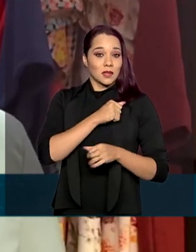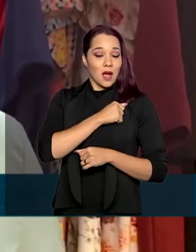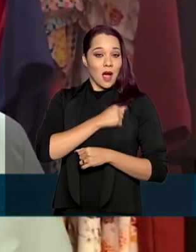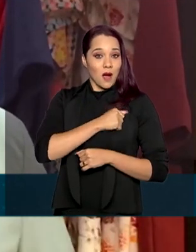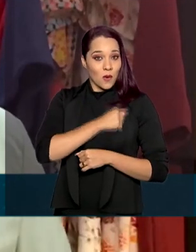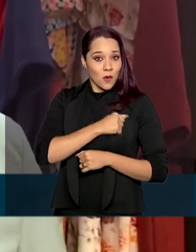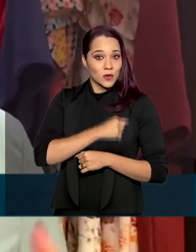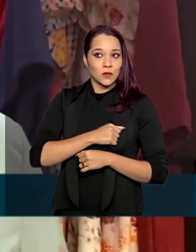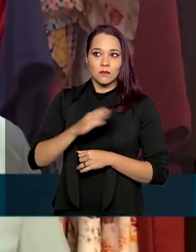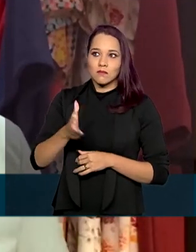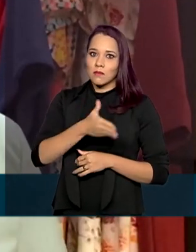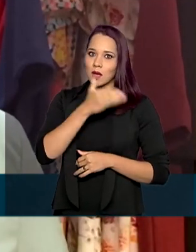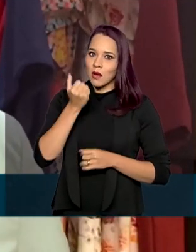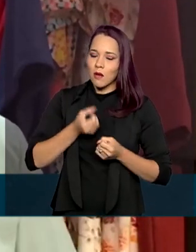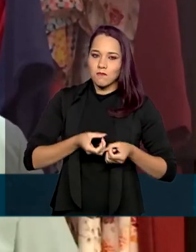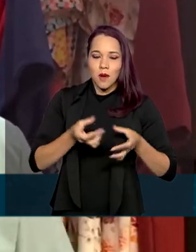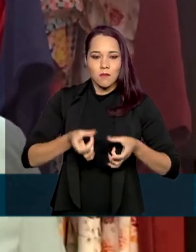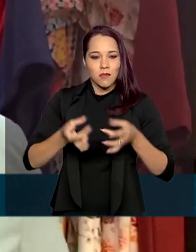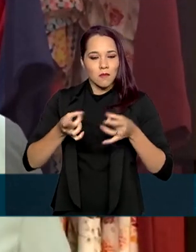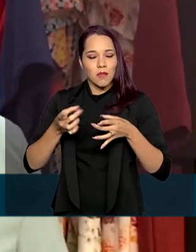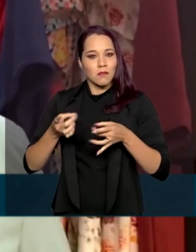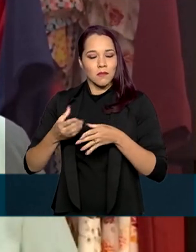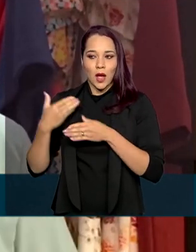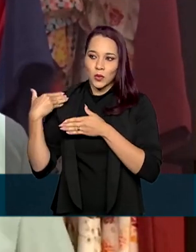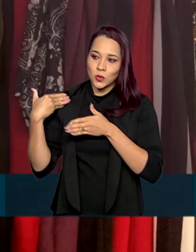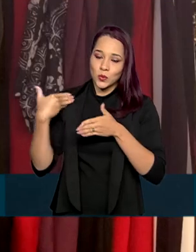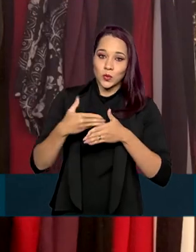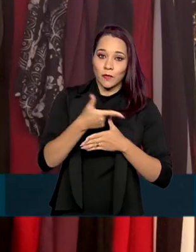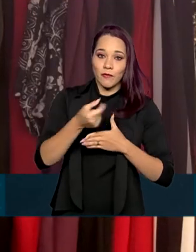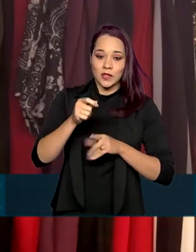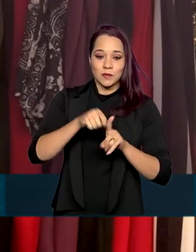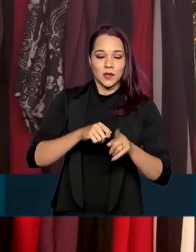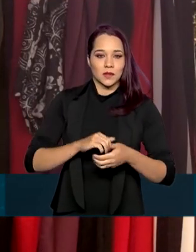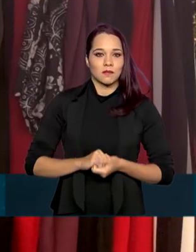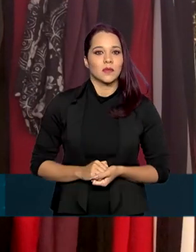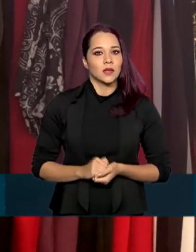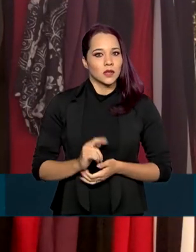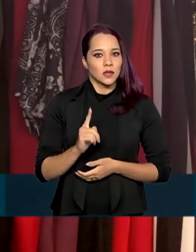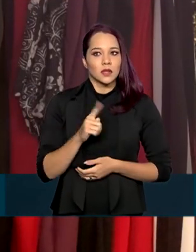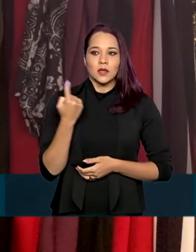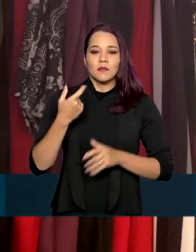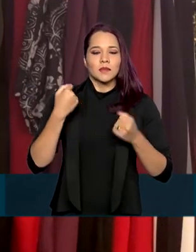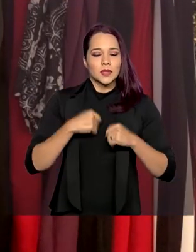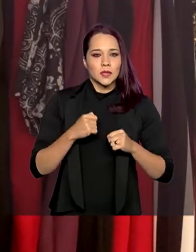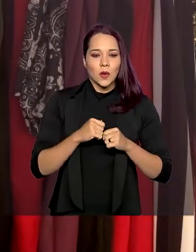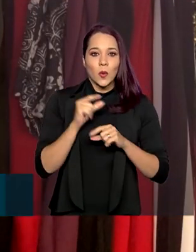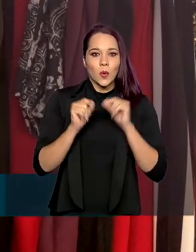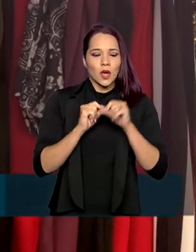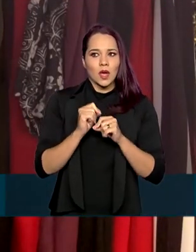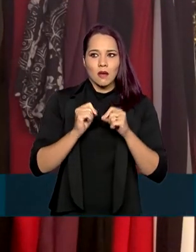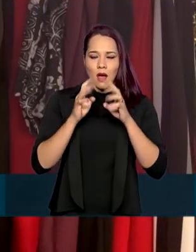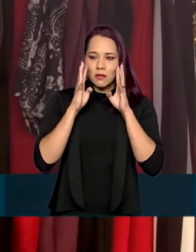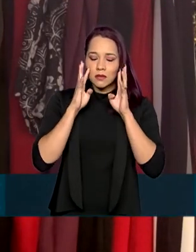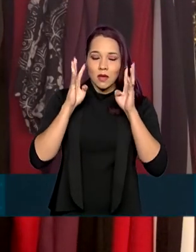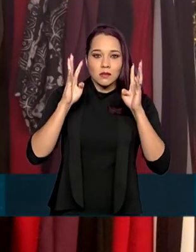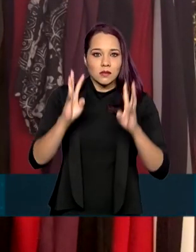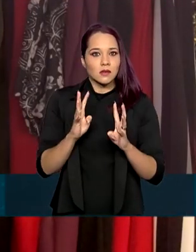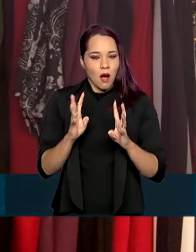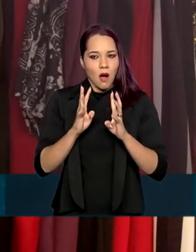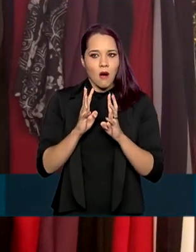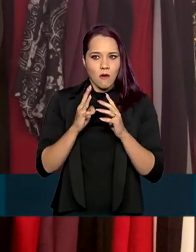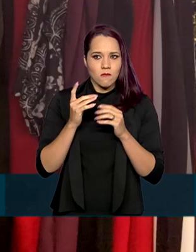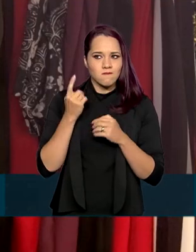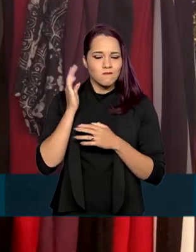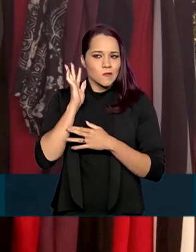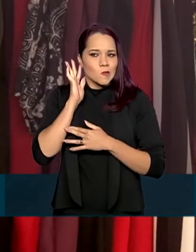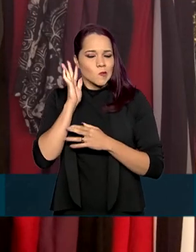melhor faturamento dos últimos 20 meses. Nós tivemos que abrir nossos ouvidos e os nossos